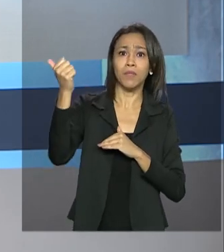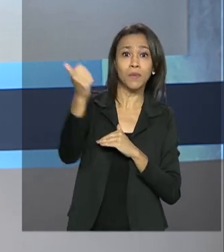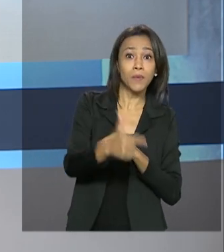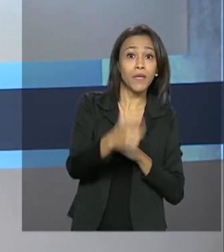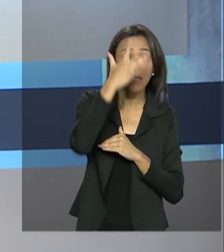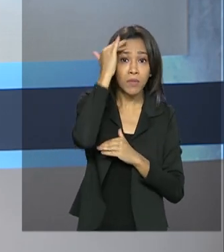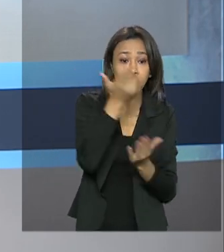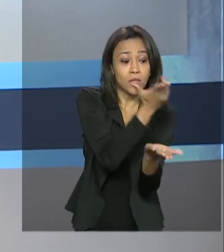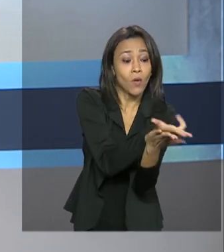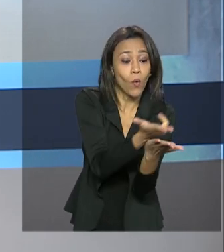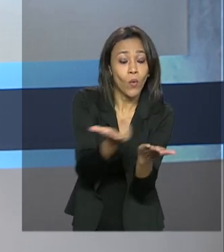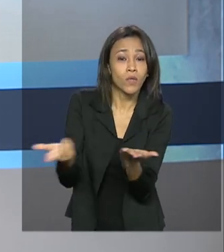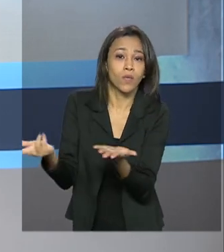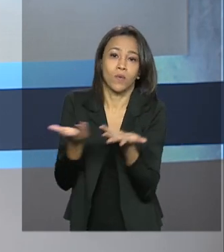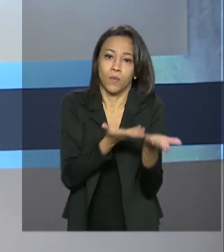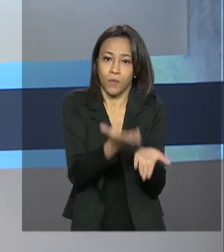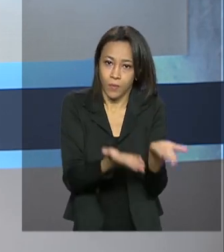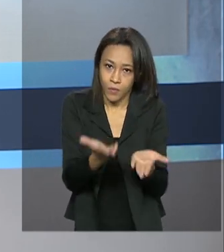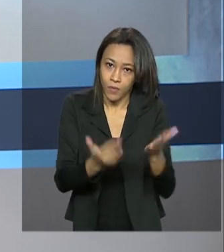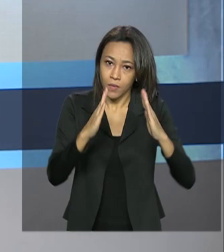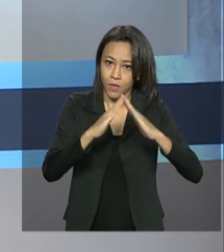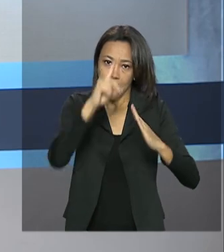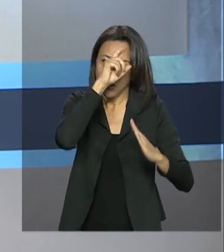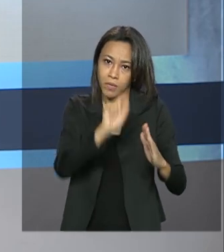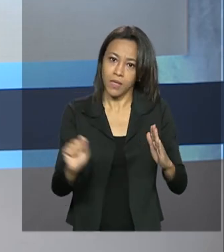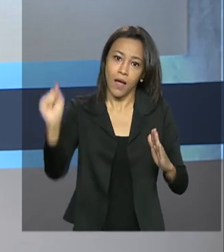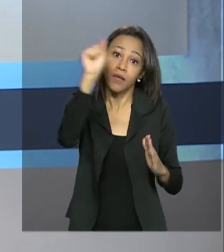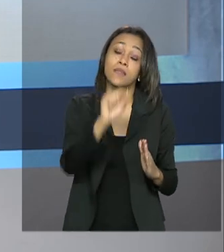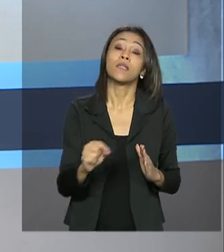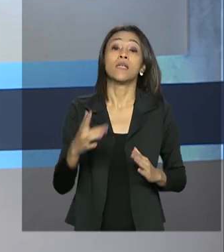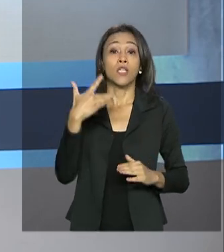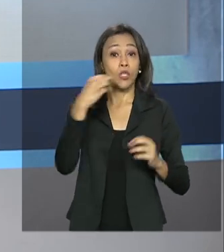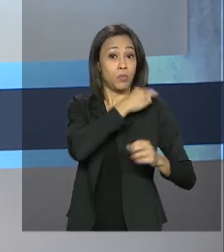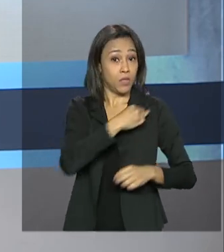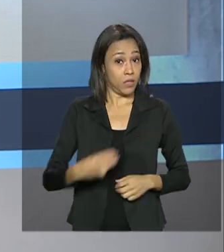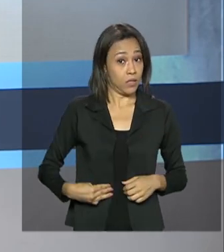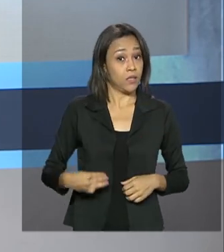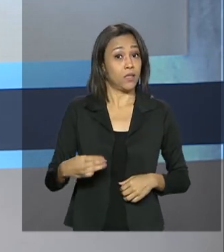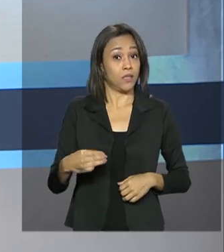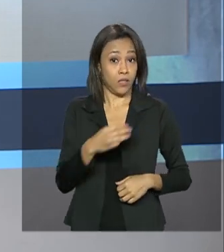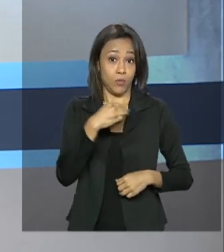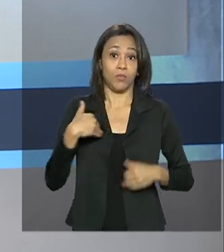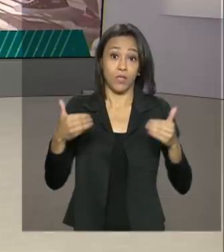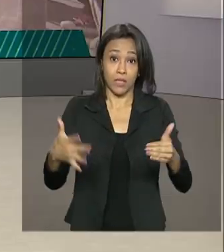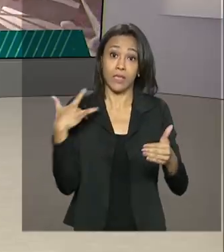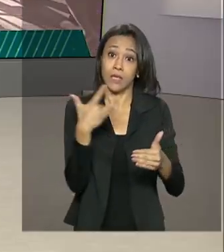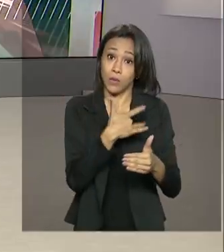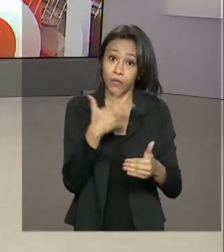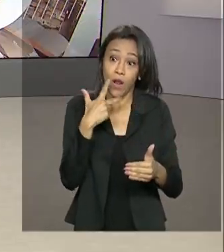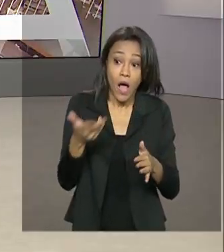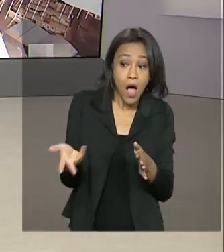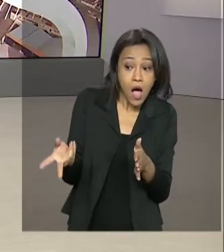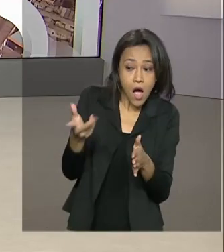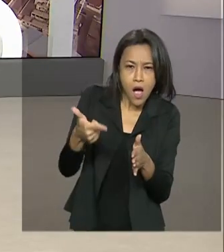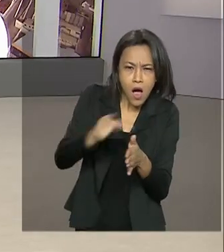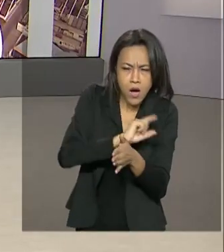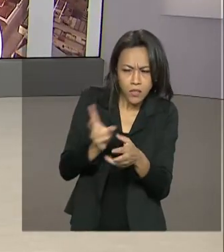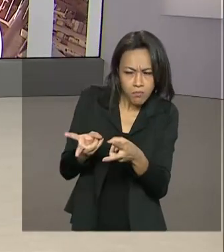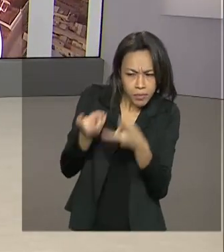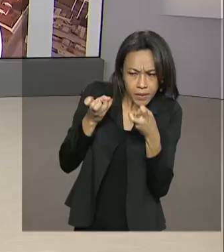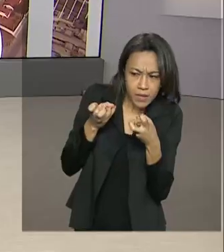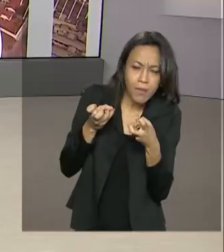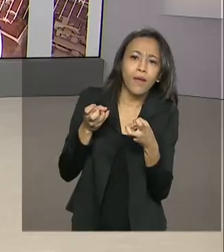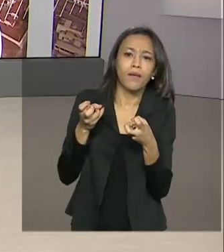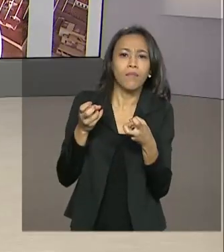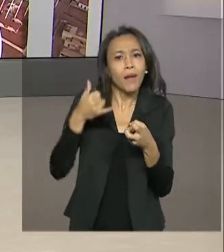acompanhamento médico. E o Ministério da Saúde lembra que o diagnóstico precoce pode evitar óbitos. Sobre a vacina, o Ministério da